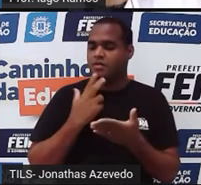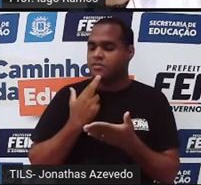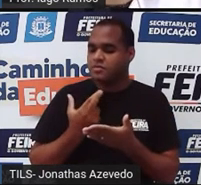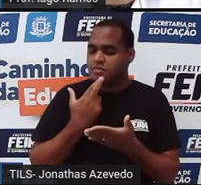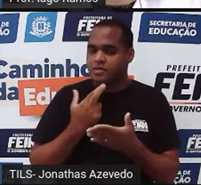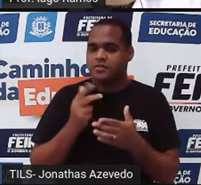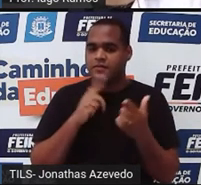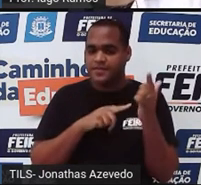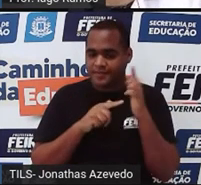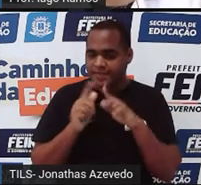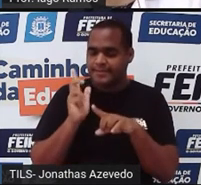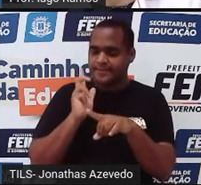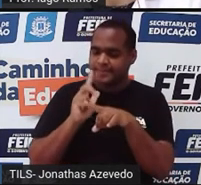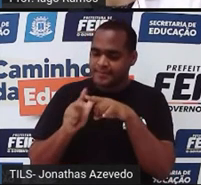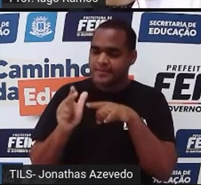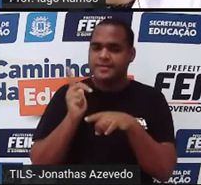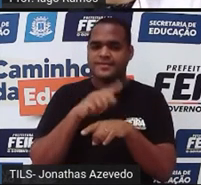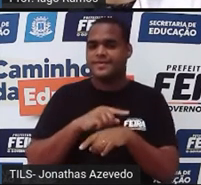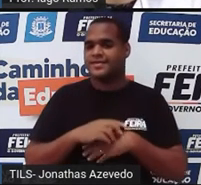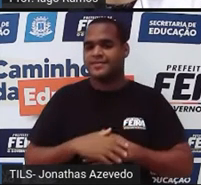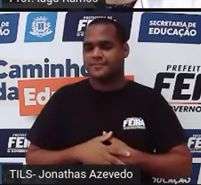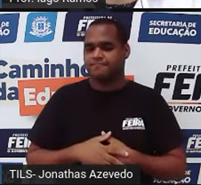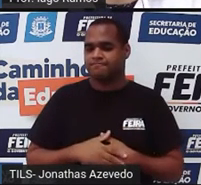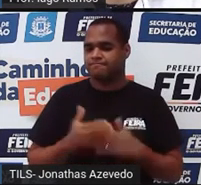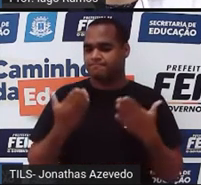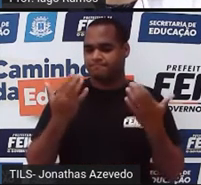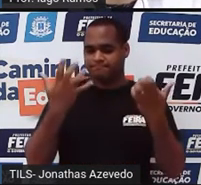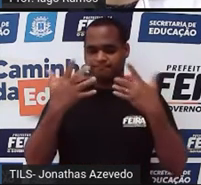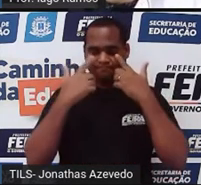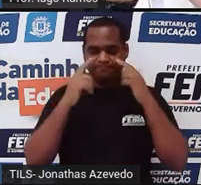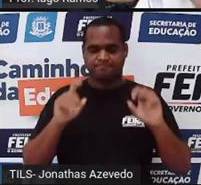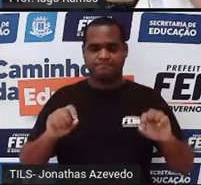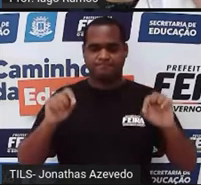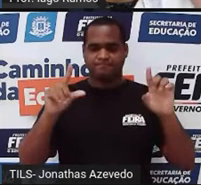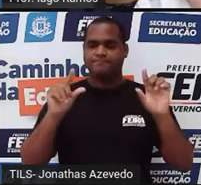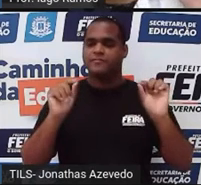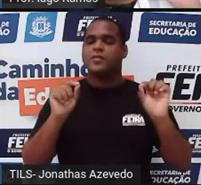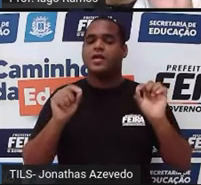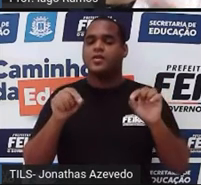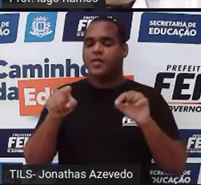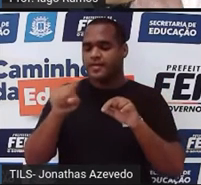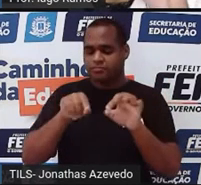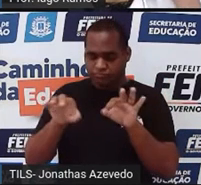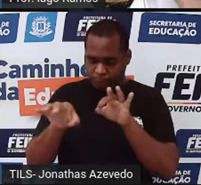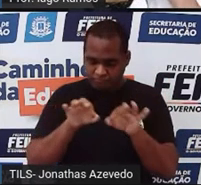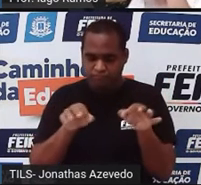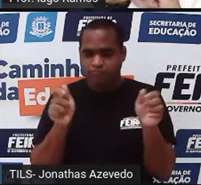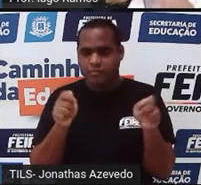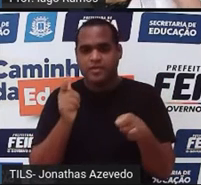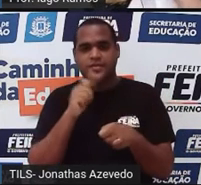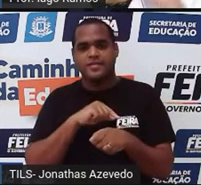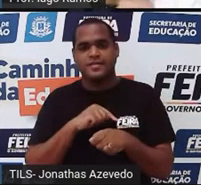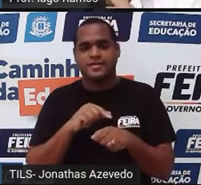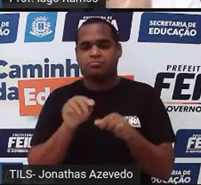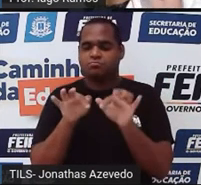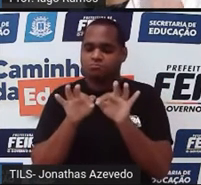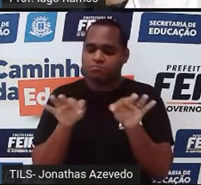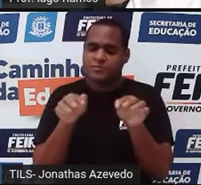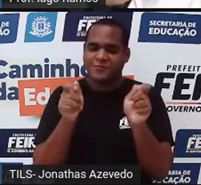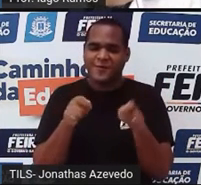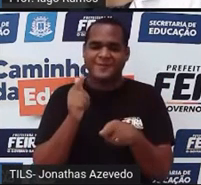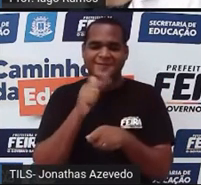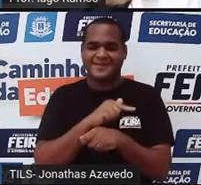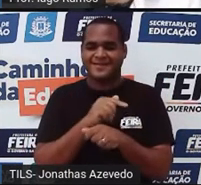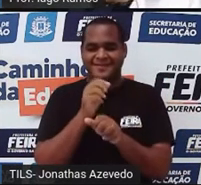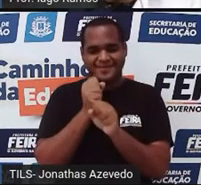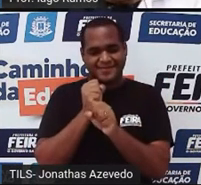garantir a vitória na próxima jogada. Vem aqui na tela comigo e a gente vai resolver isso com uma simples contagem.